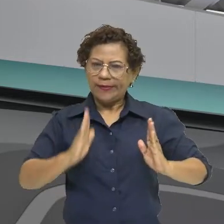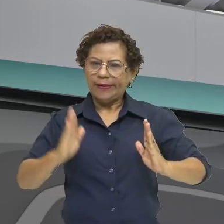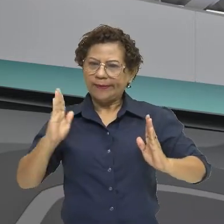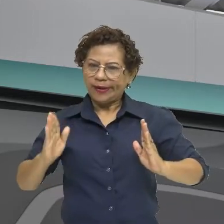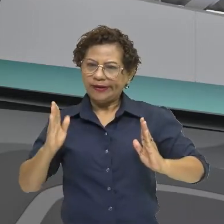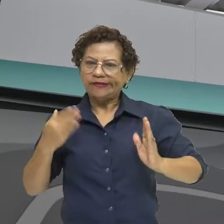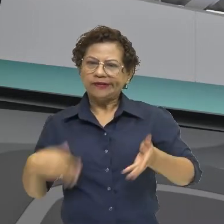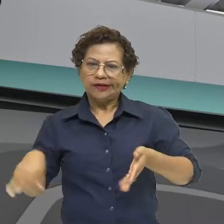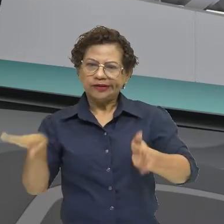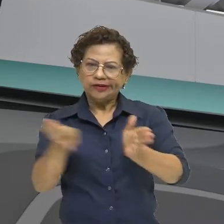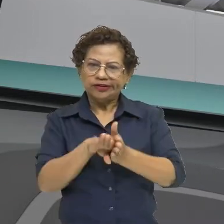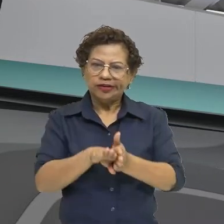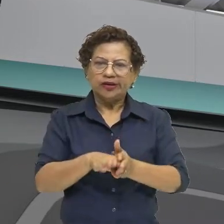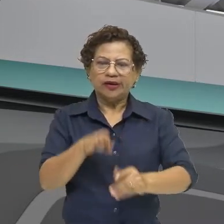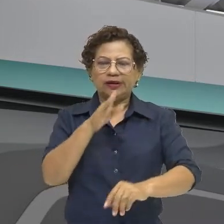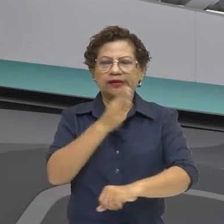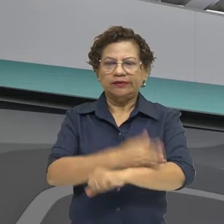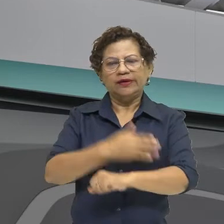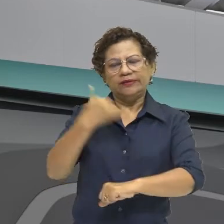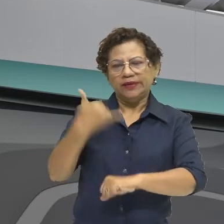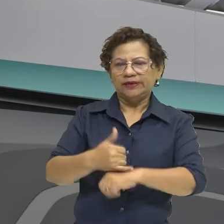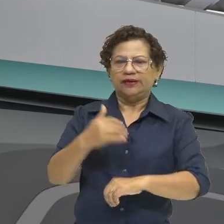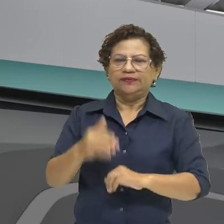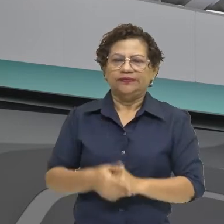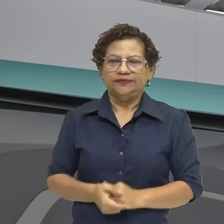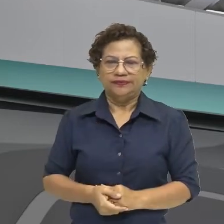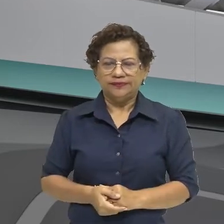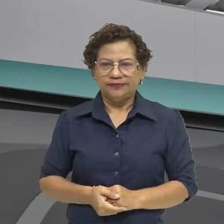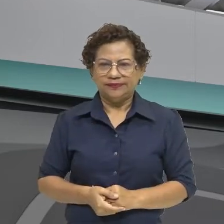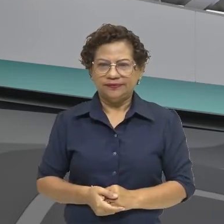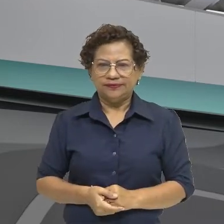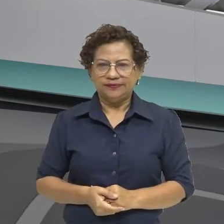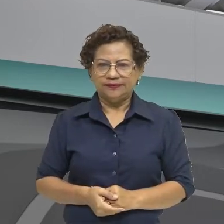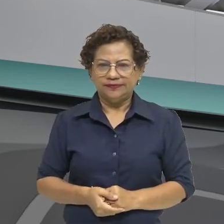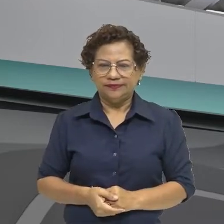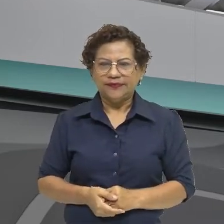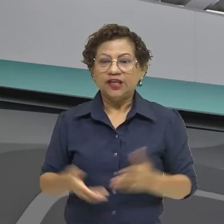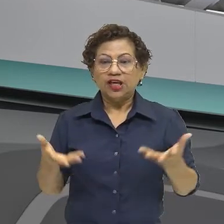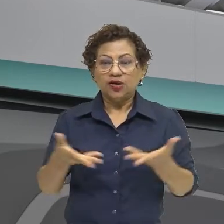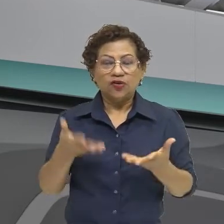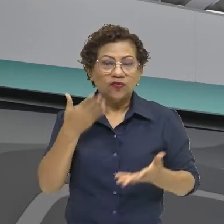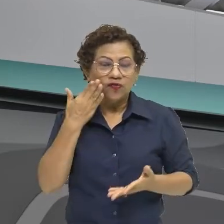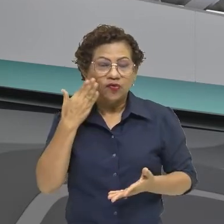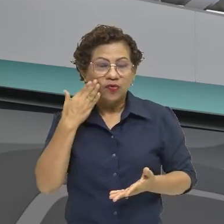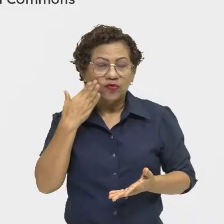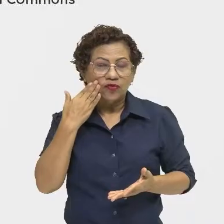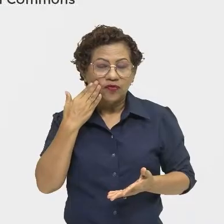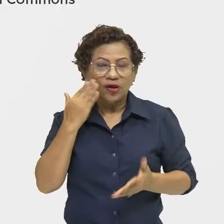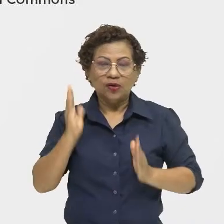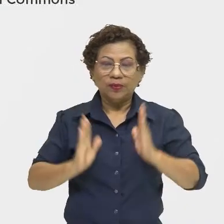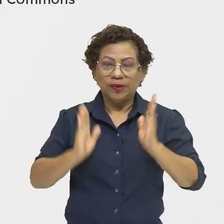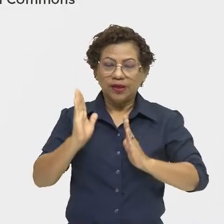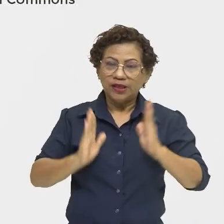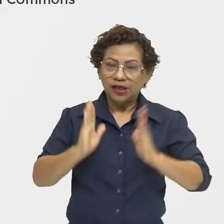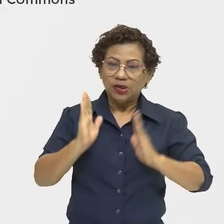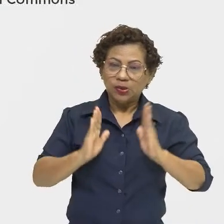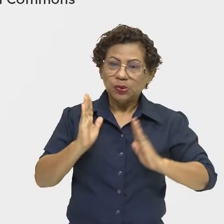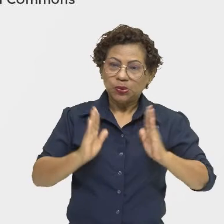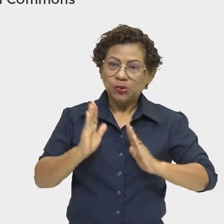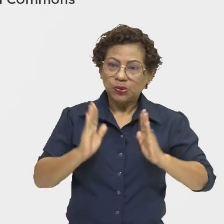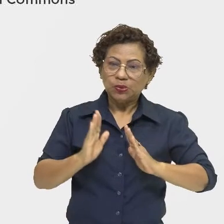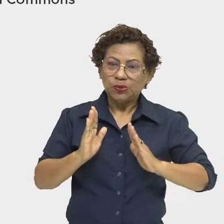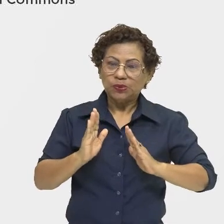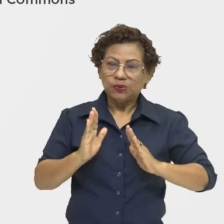Então, aí nós vamos ver agora um pouco da característica desse período do Neolítico. Vamos ver? Então,